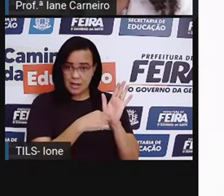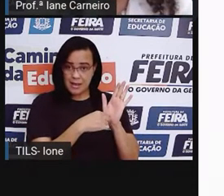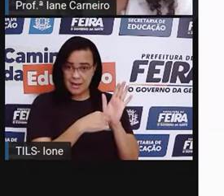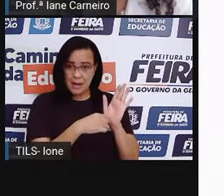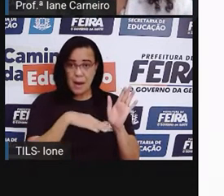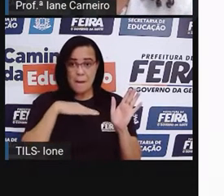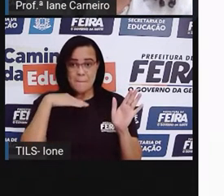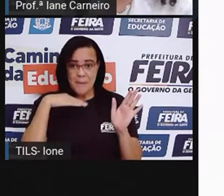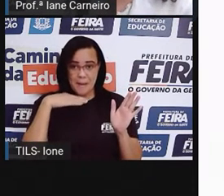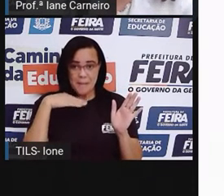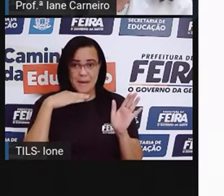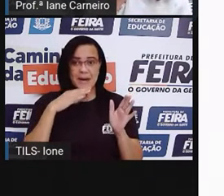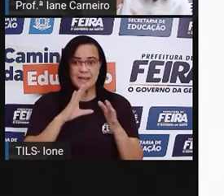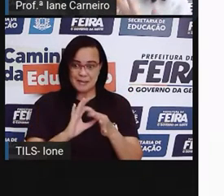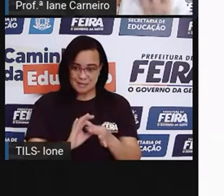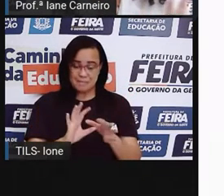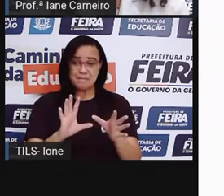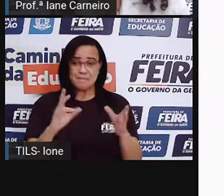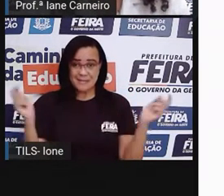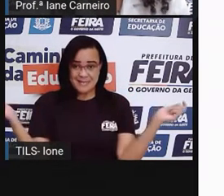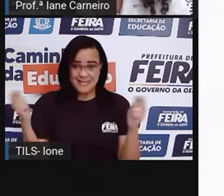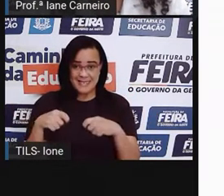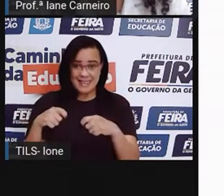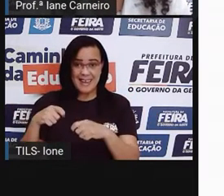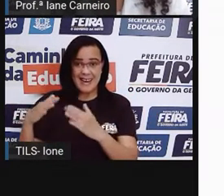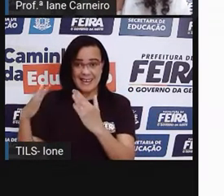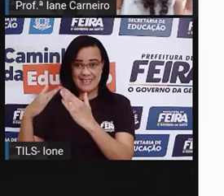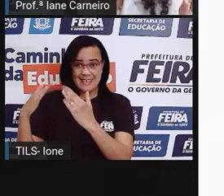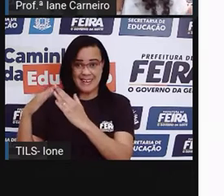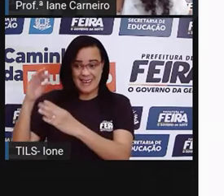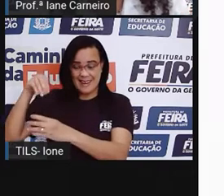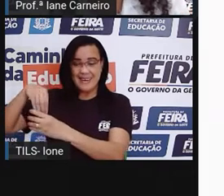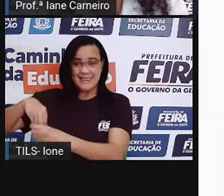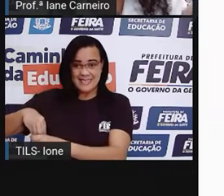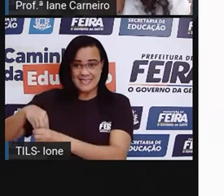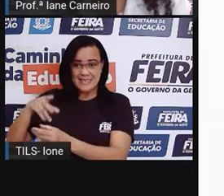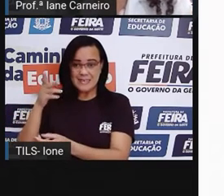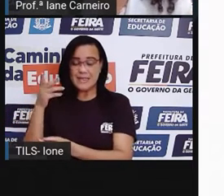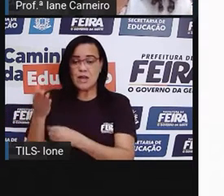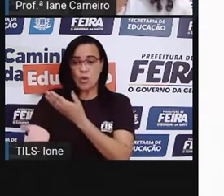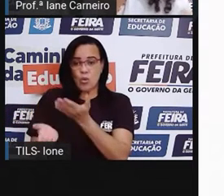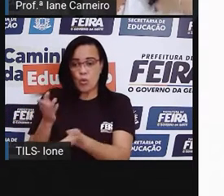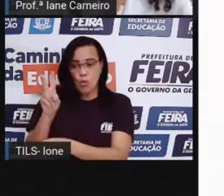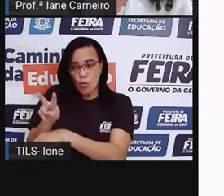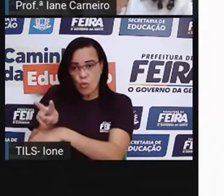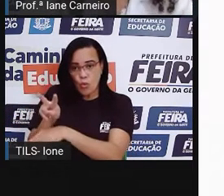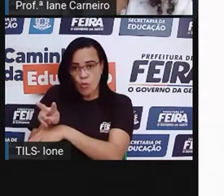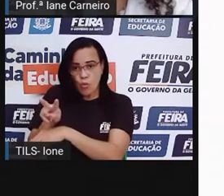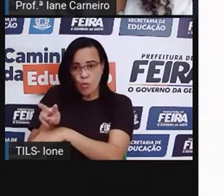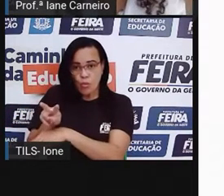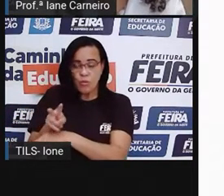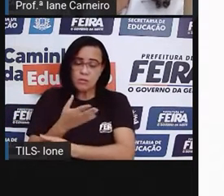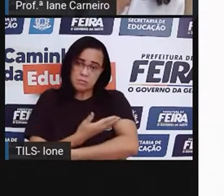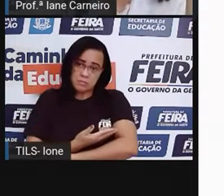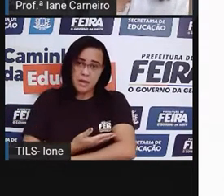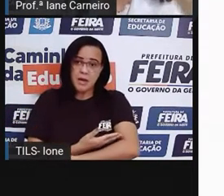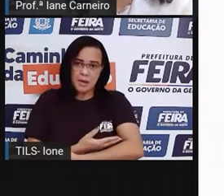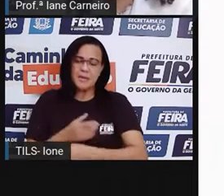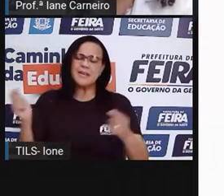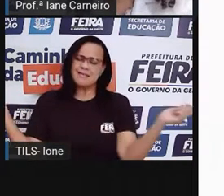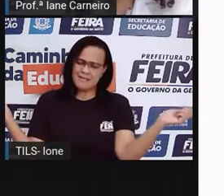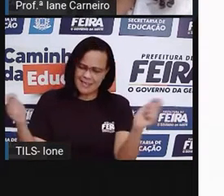para cuidar dos bebês, né? Então, esse é um direito básico, é o direito à vida, né? Então, a criança tem o direito de